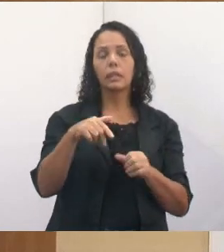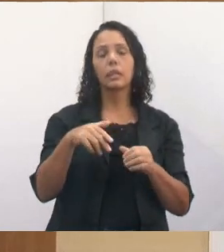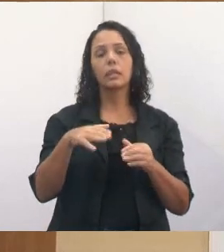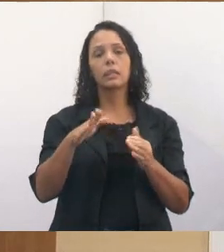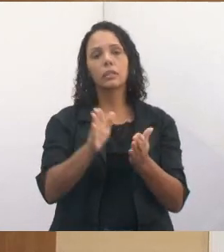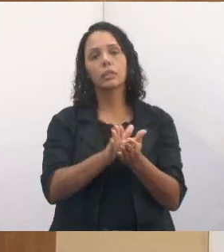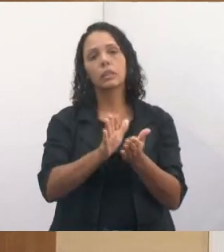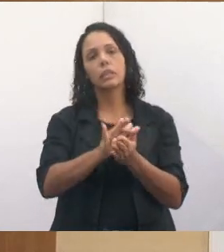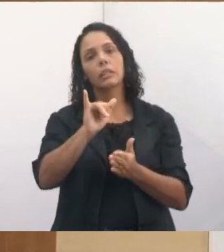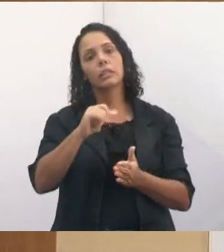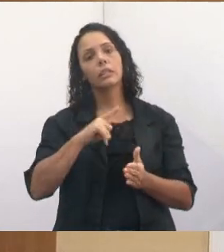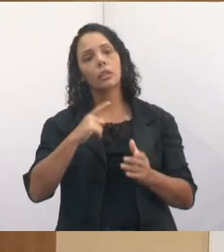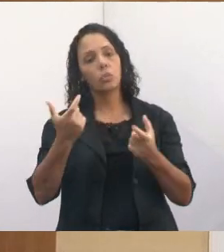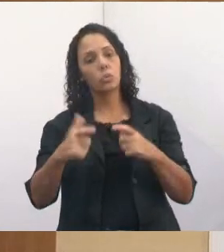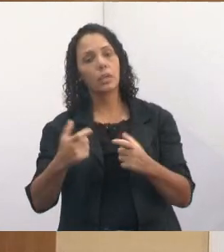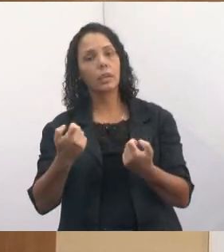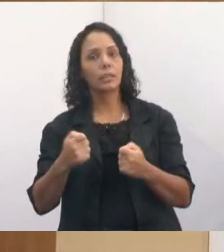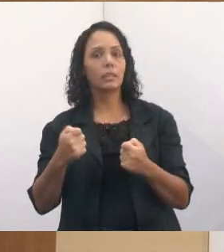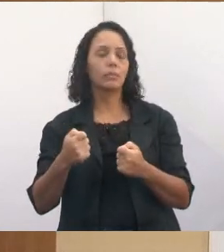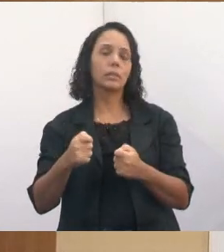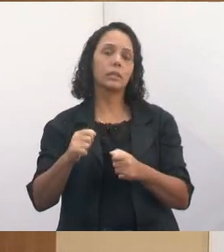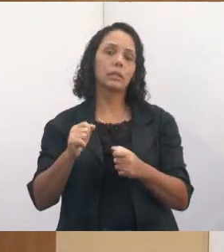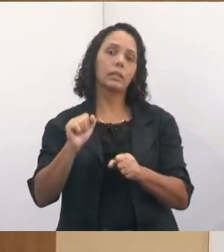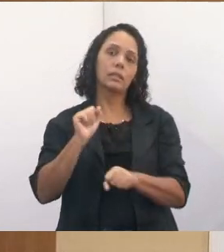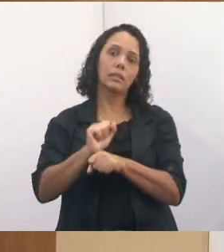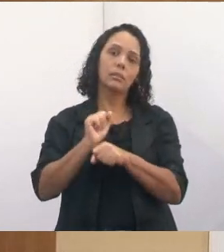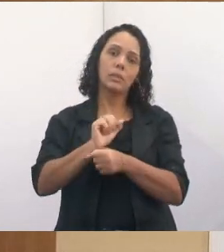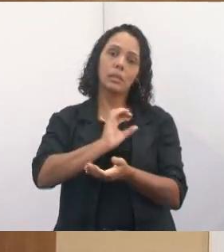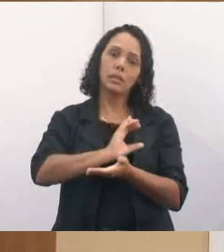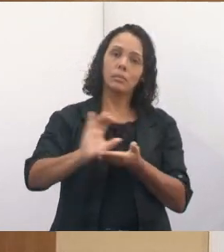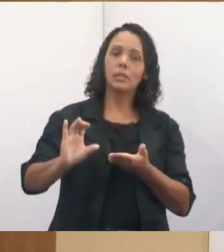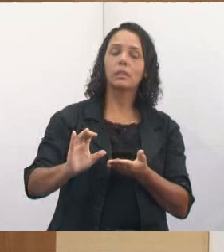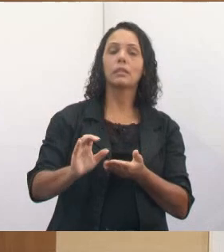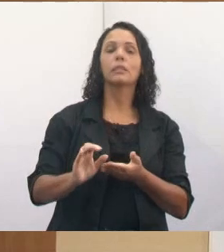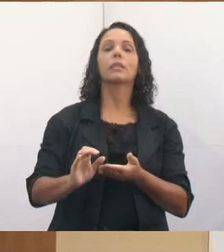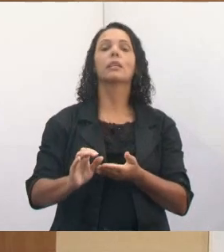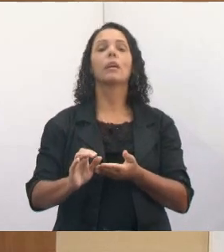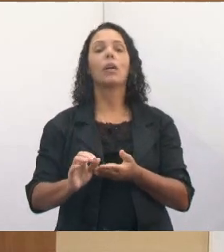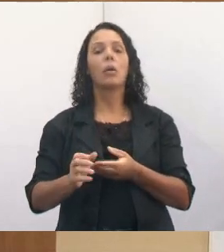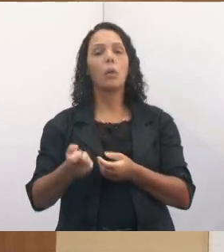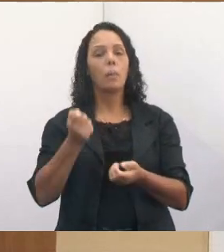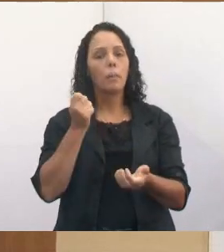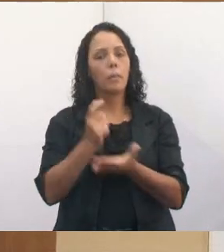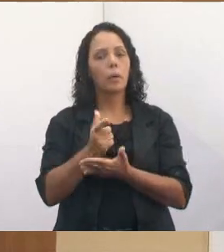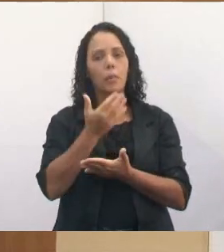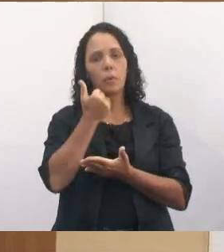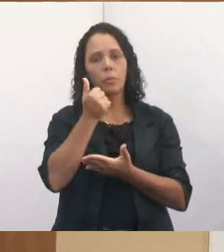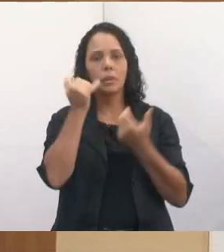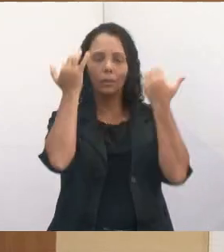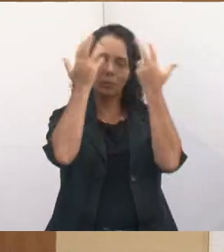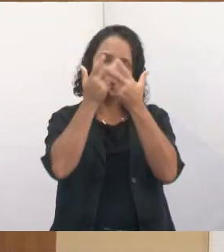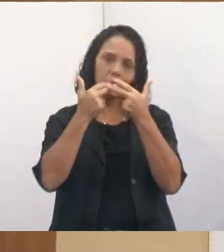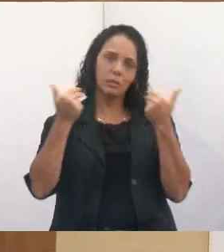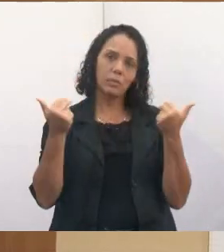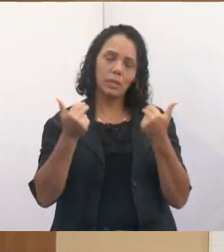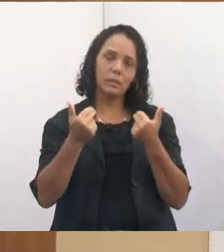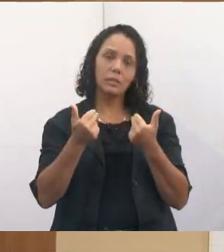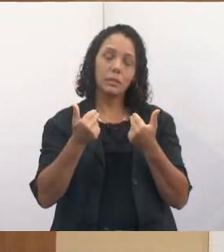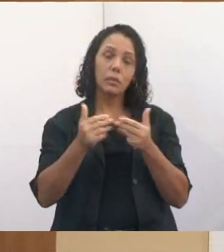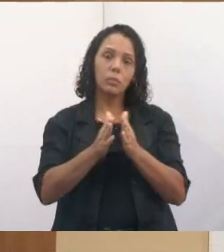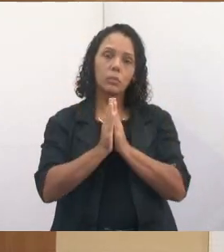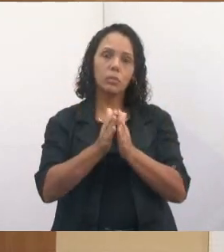da SESC que está esperando a emenda, né? Para poder alimentar seus animais. Por favor, eu peço aí